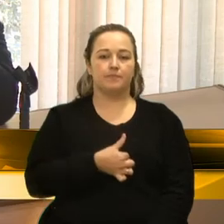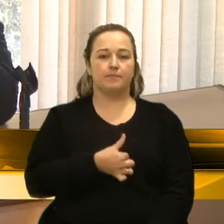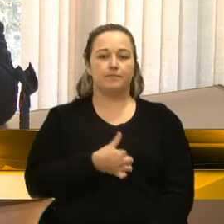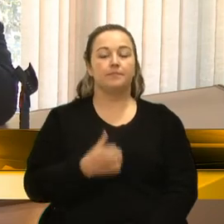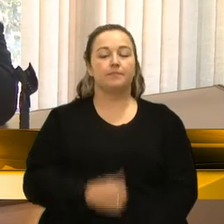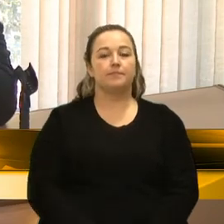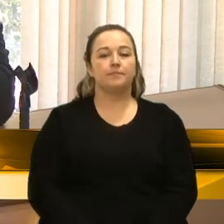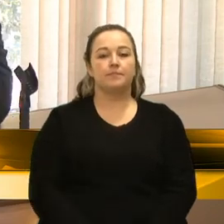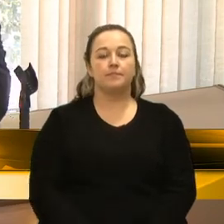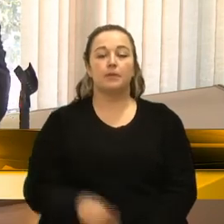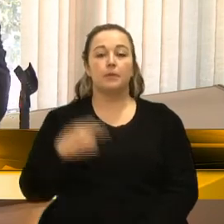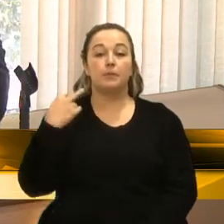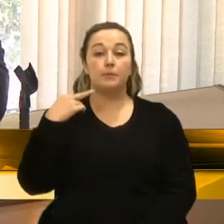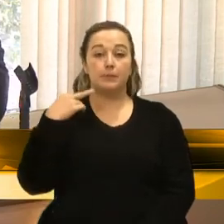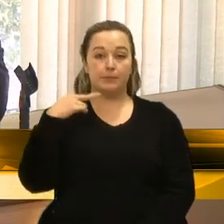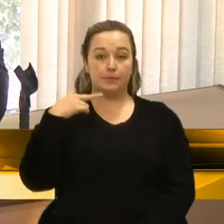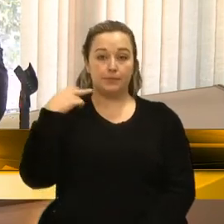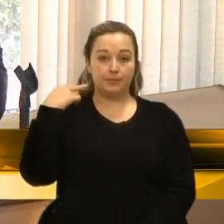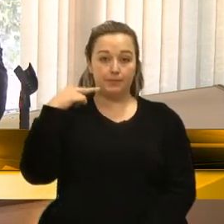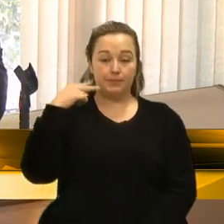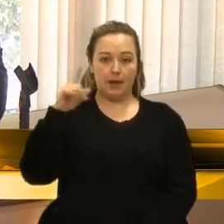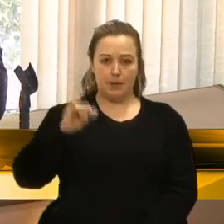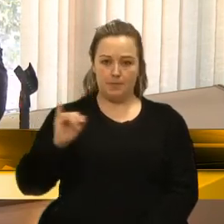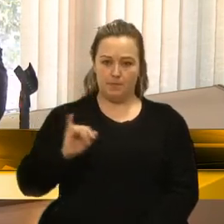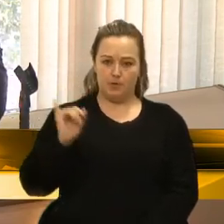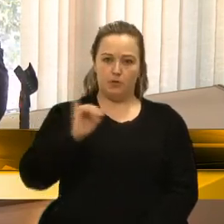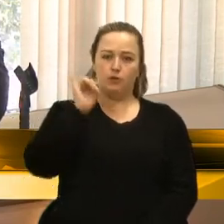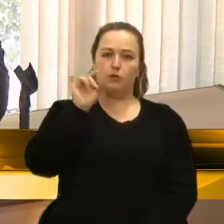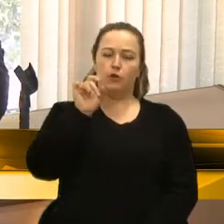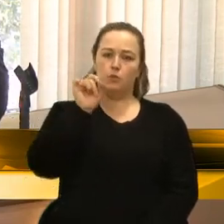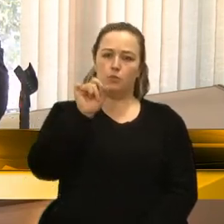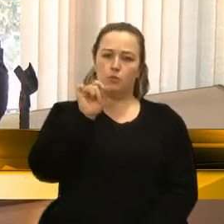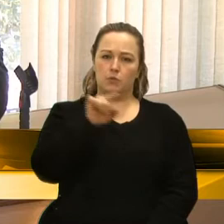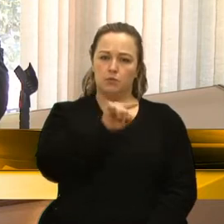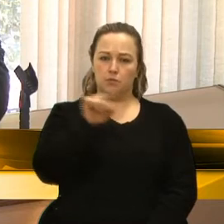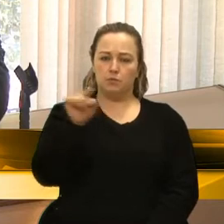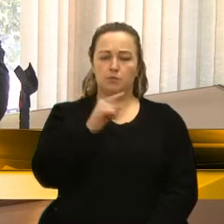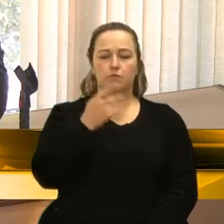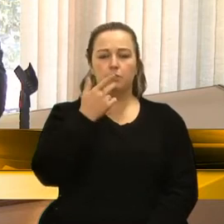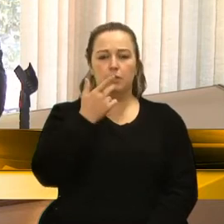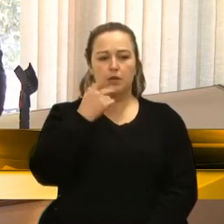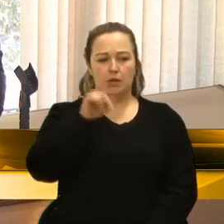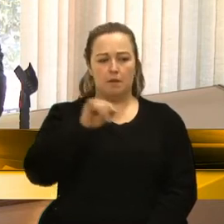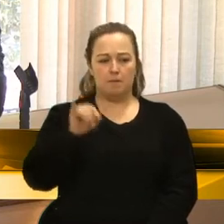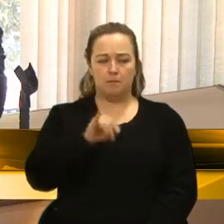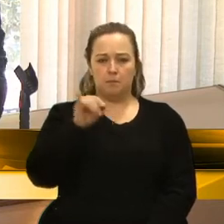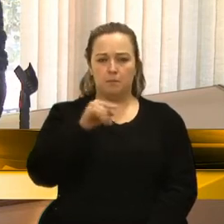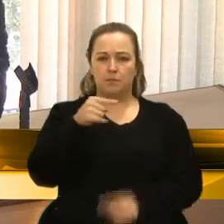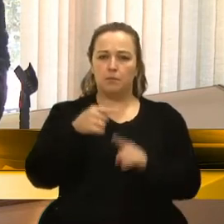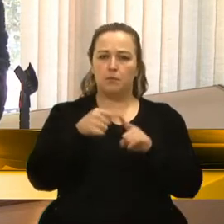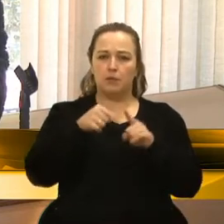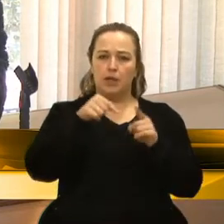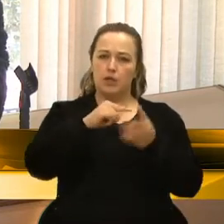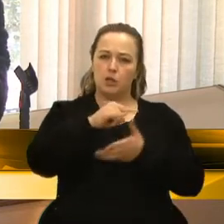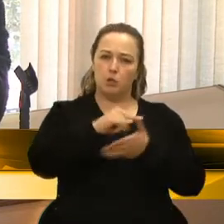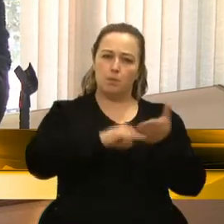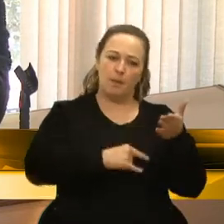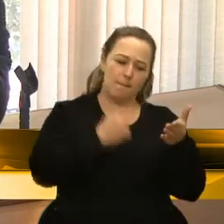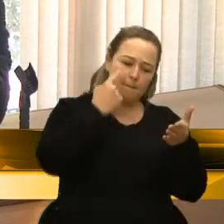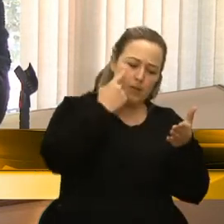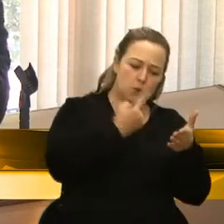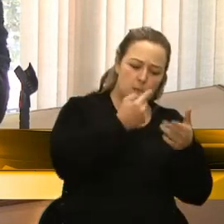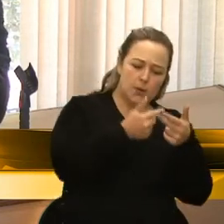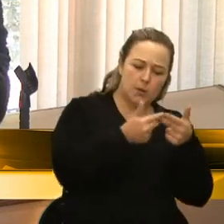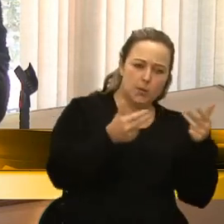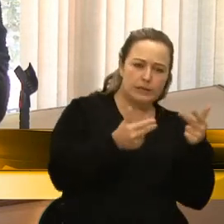vereador Renato, pela parte. É importante isso que o senhor está falando, que dá a possibilidade... Acho que essa situação do ofício, a gente pensou uma coisa e